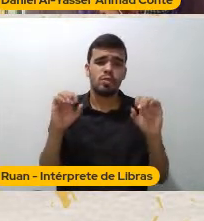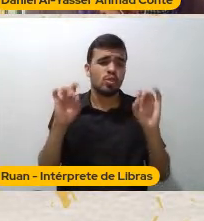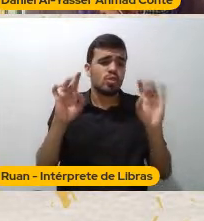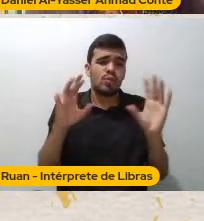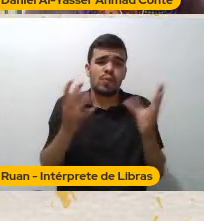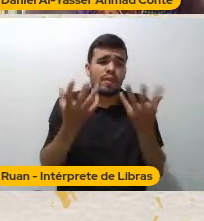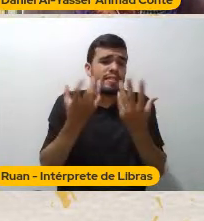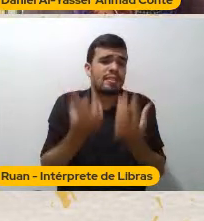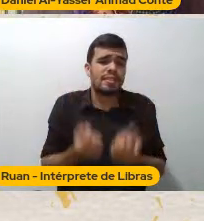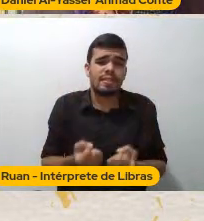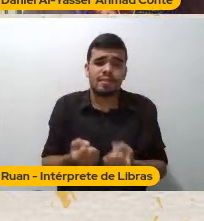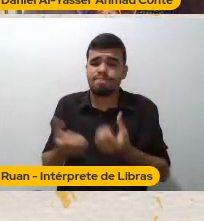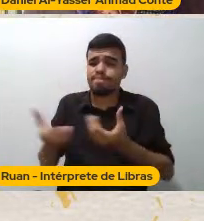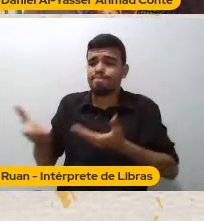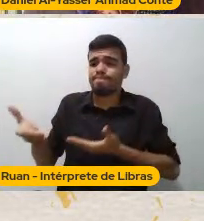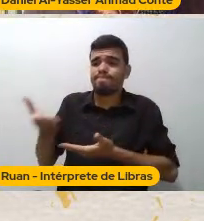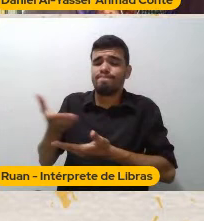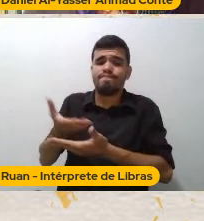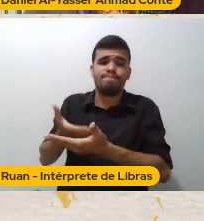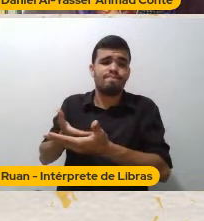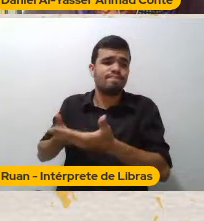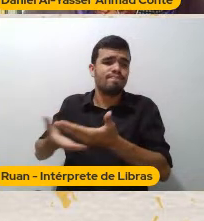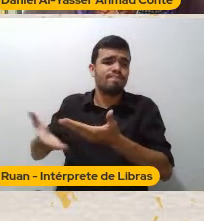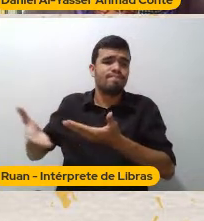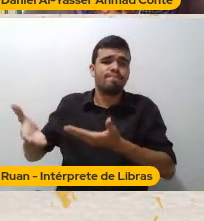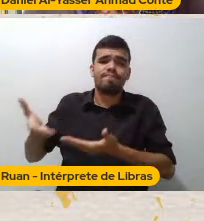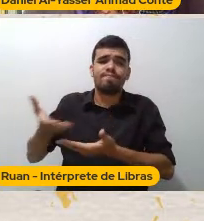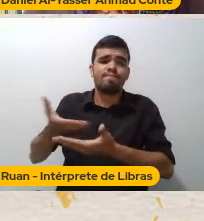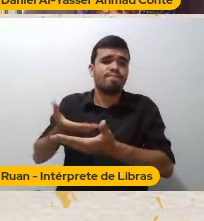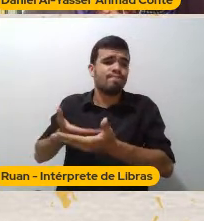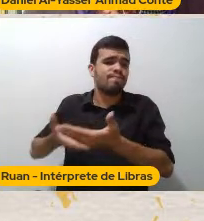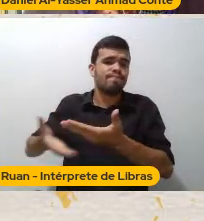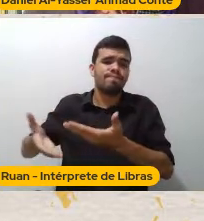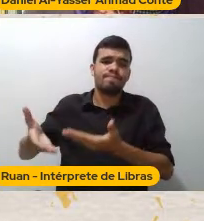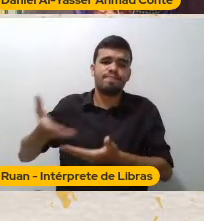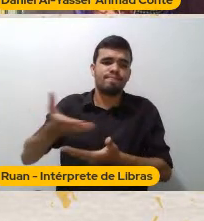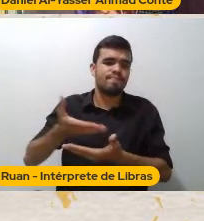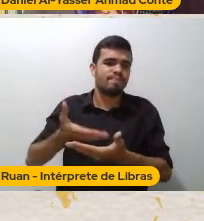conviver Com a sua subsistência Por favor Pode passar